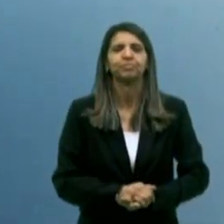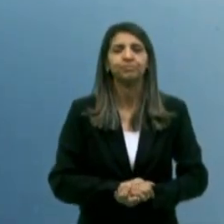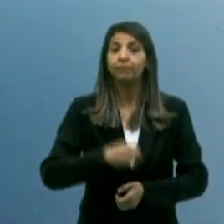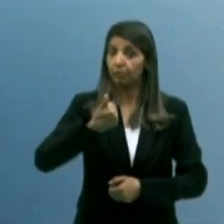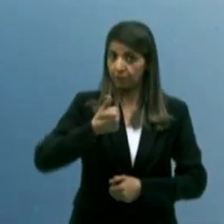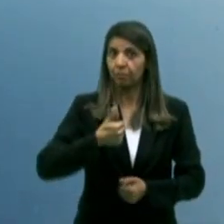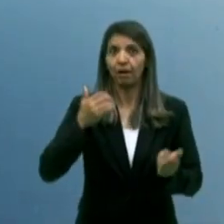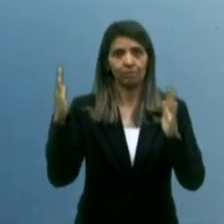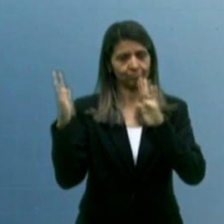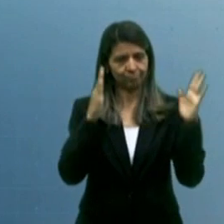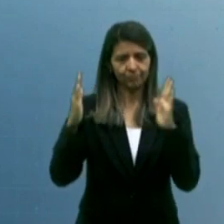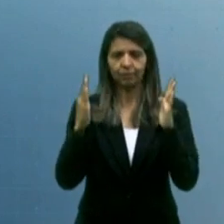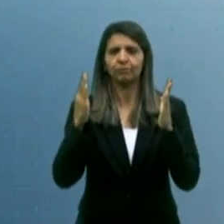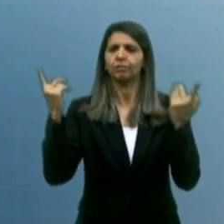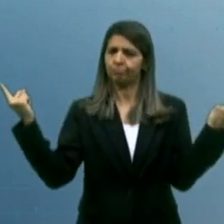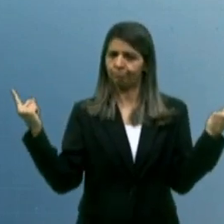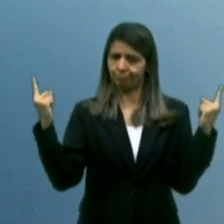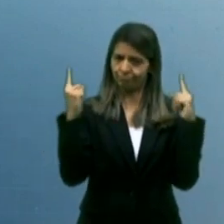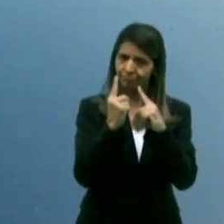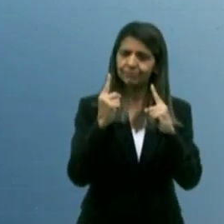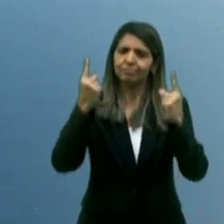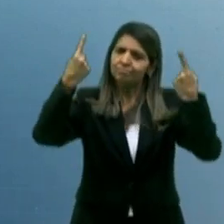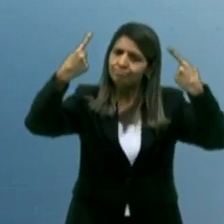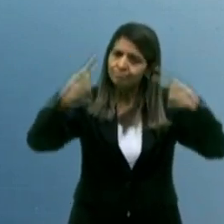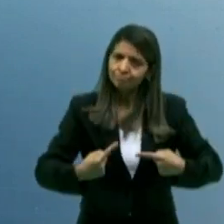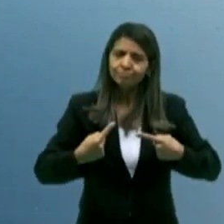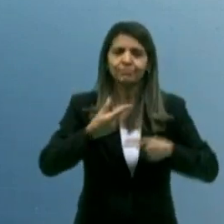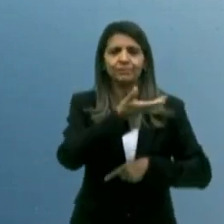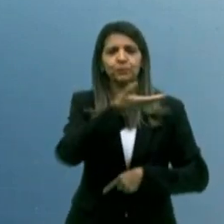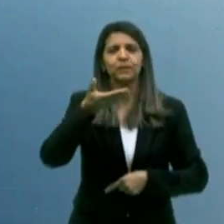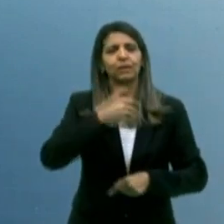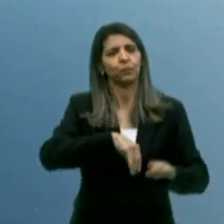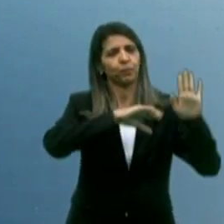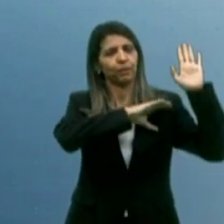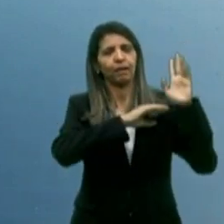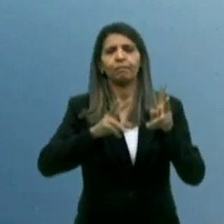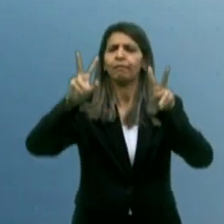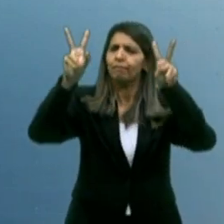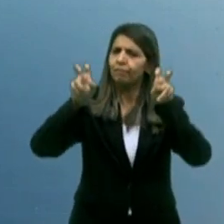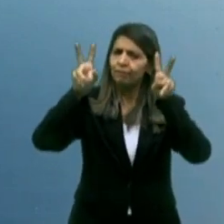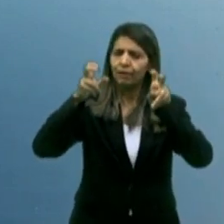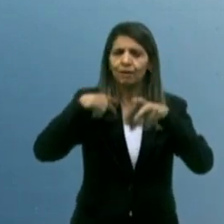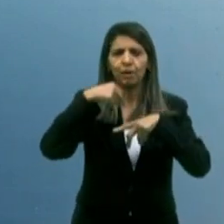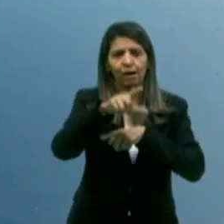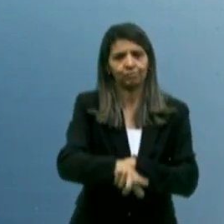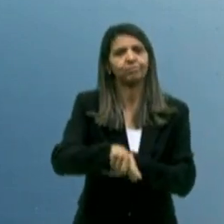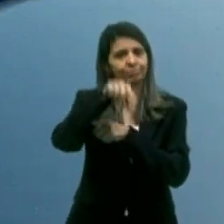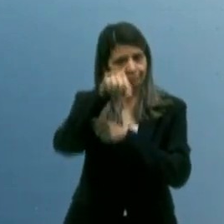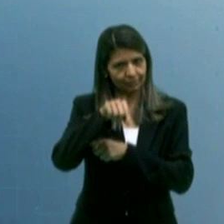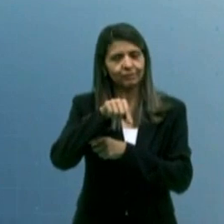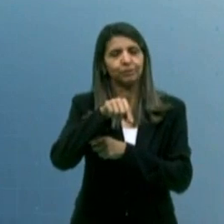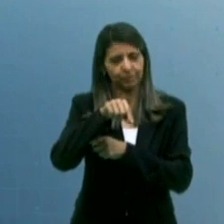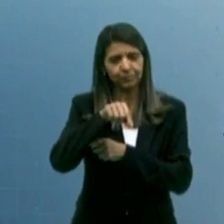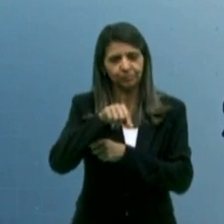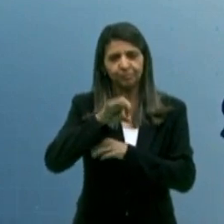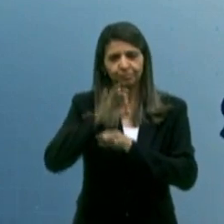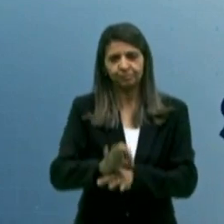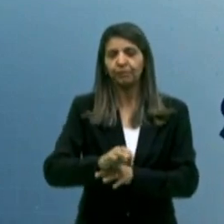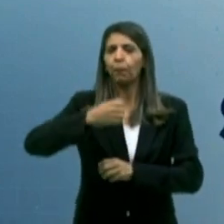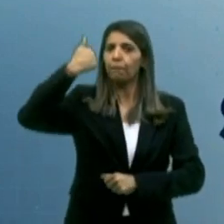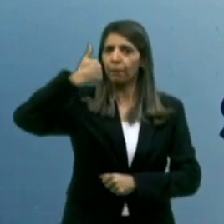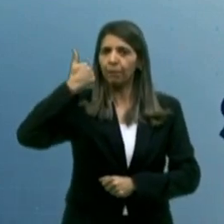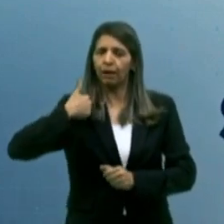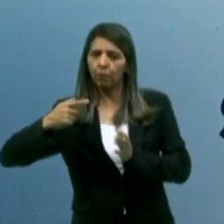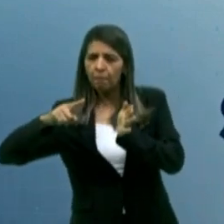bloco, teremos confrontos diretos entre os candidatos. Os temas serão sorteados no estúdio. O primeiro a